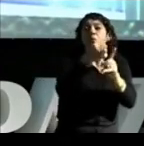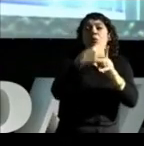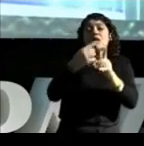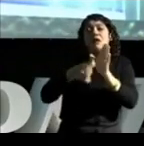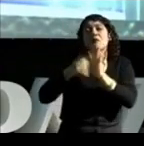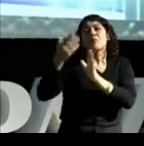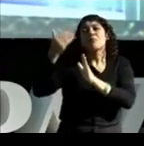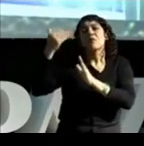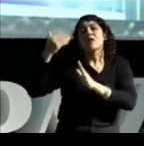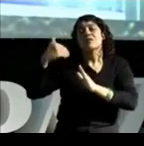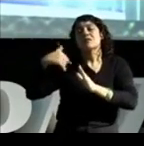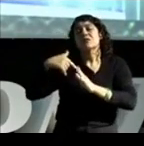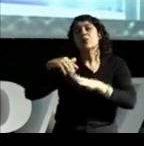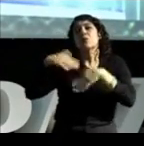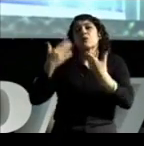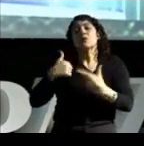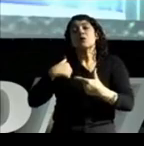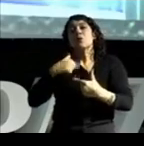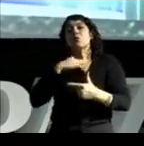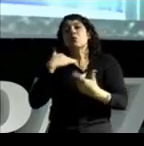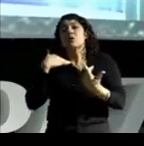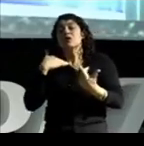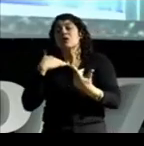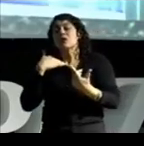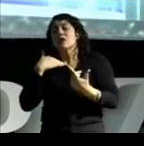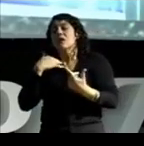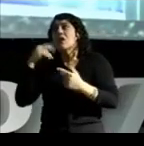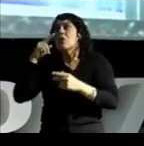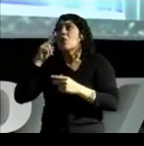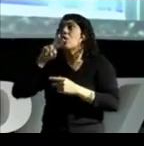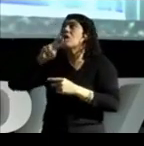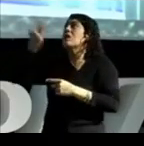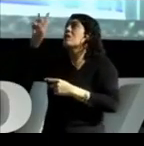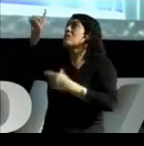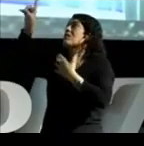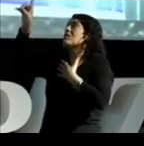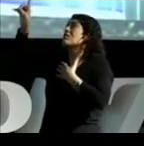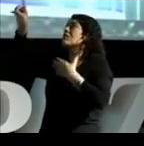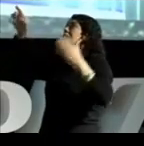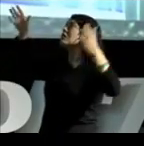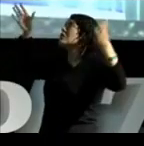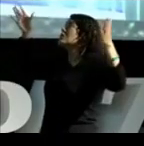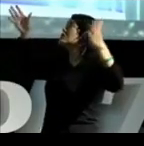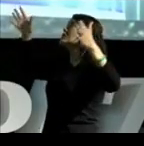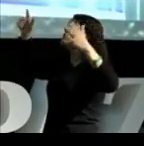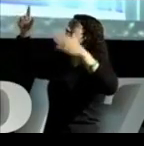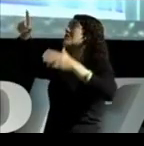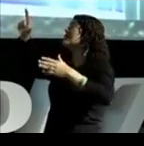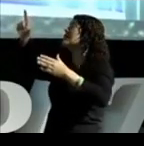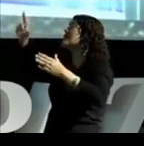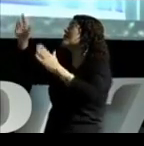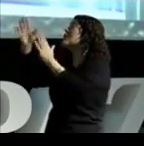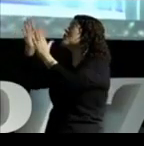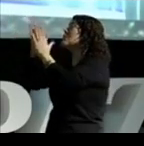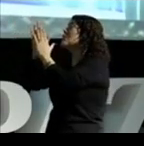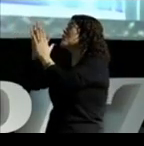Golgotha disse, pai perdoai-os. Eles não sabem o que fazem.